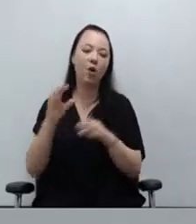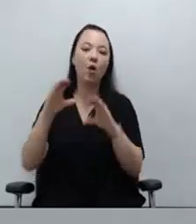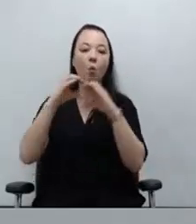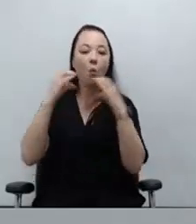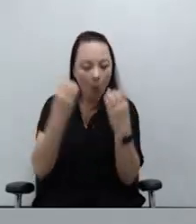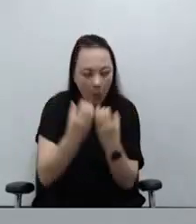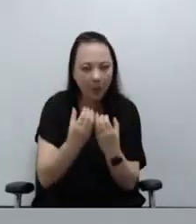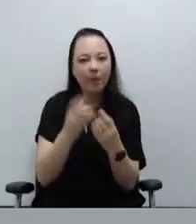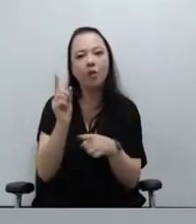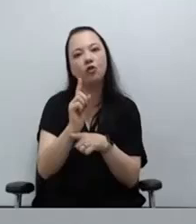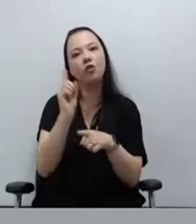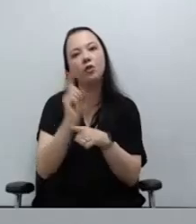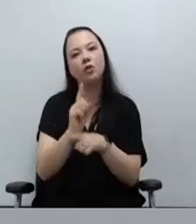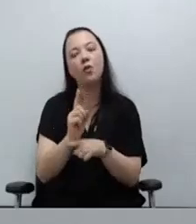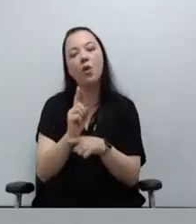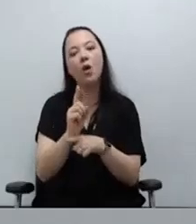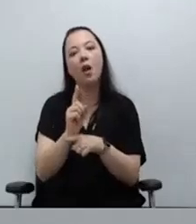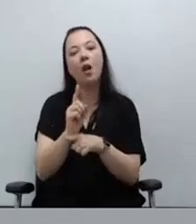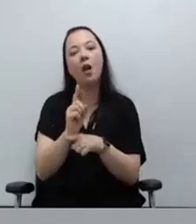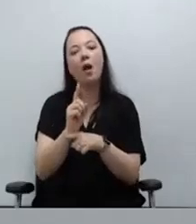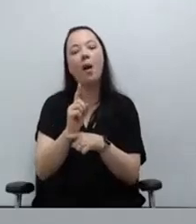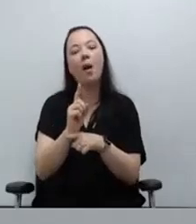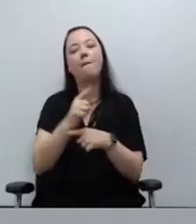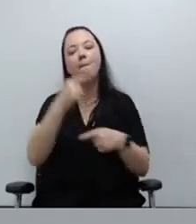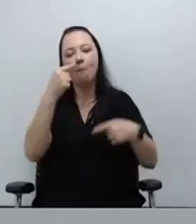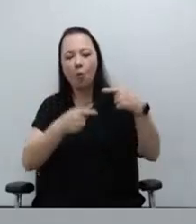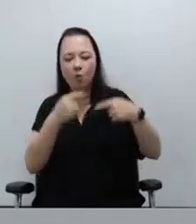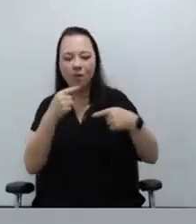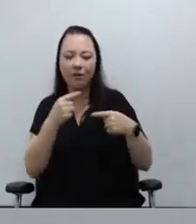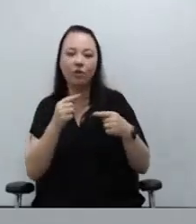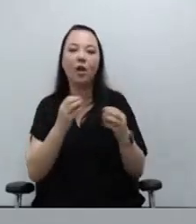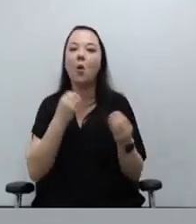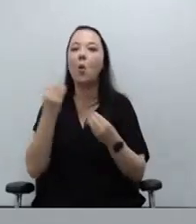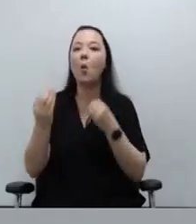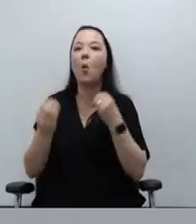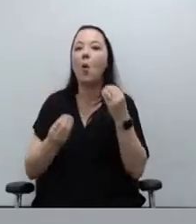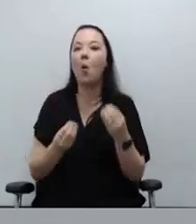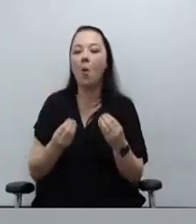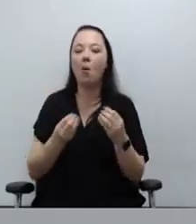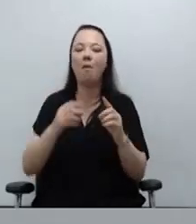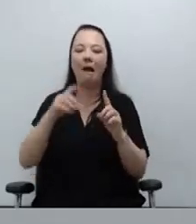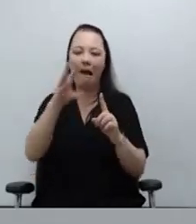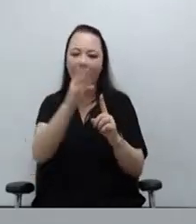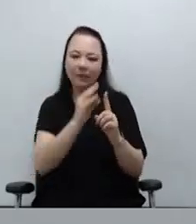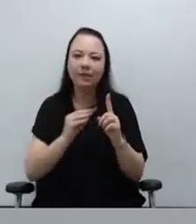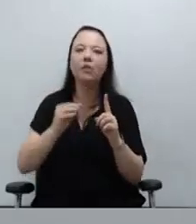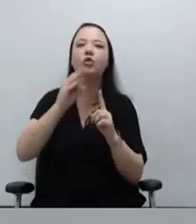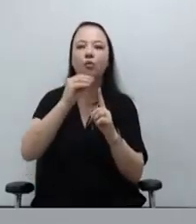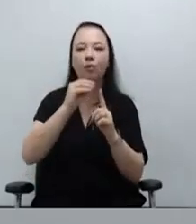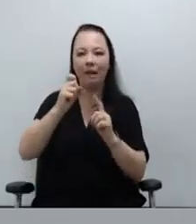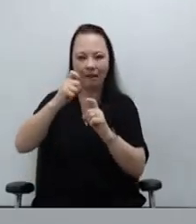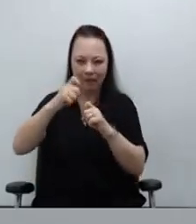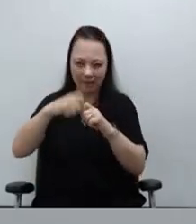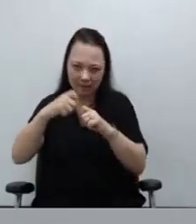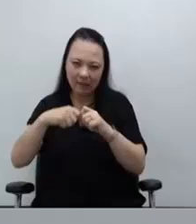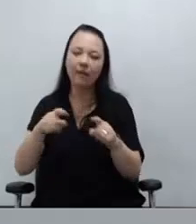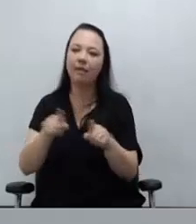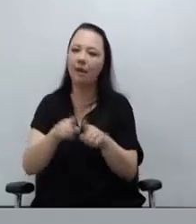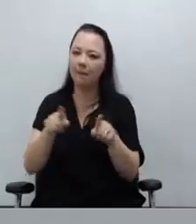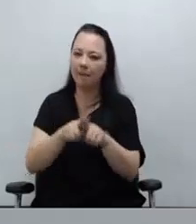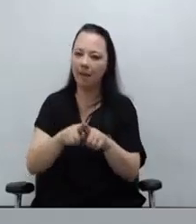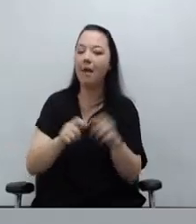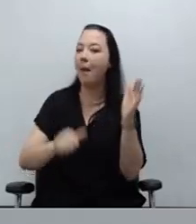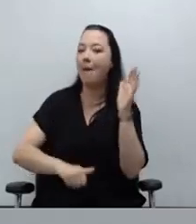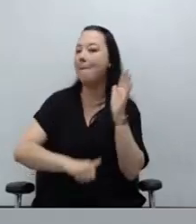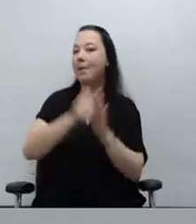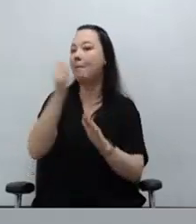Gestor da Política de Prevenção e Enfrentamento ao Assédio Moral e Sexual e Discriminação aqui da Defensoria Pública do Estado de São Paulo. Então, foi a primeira reunião da